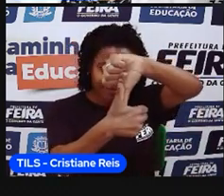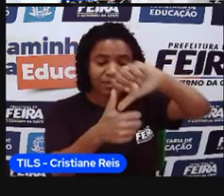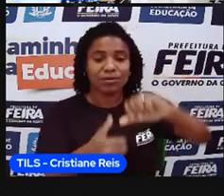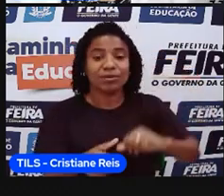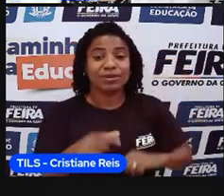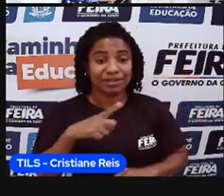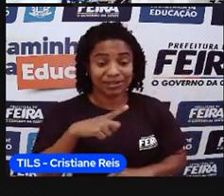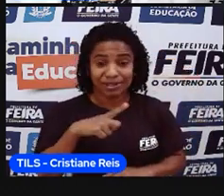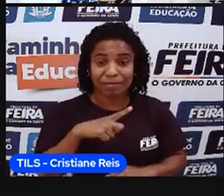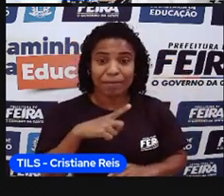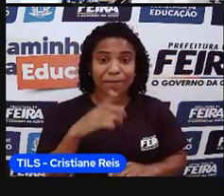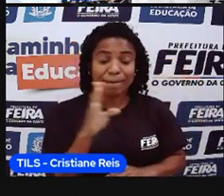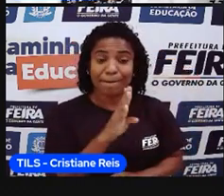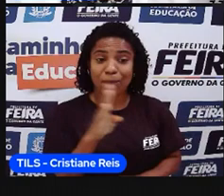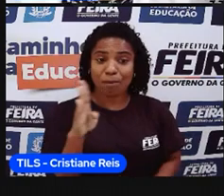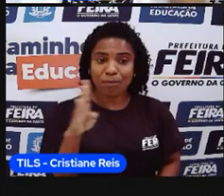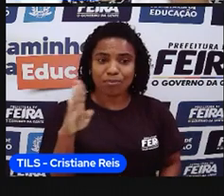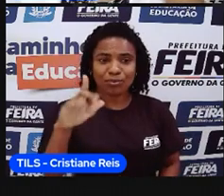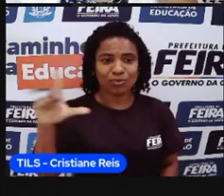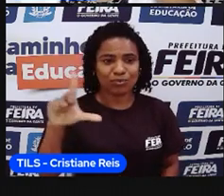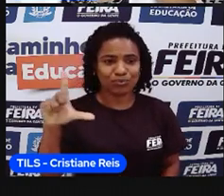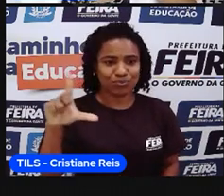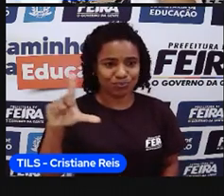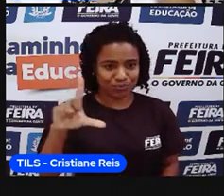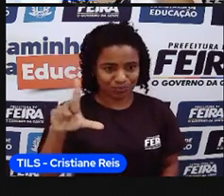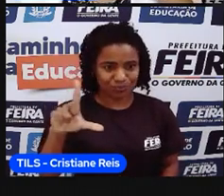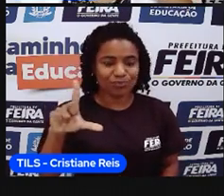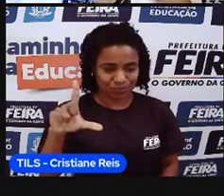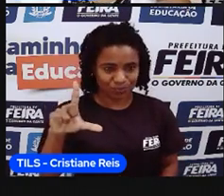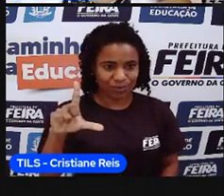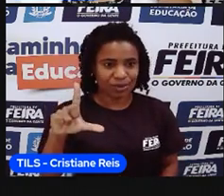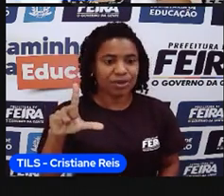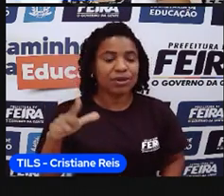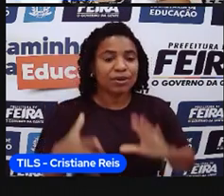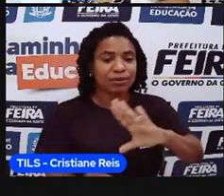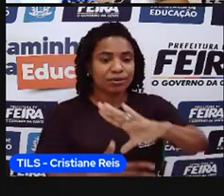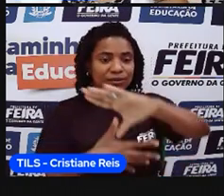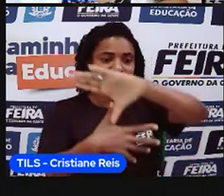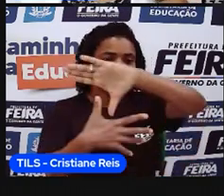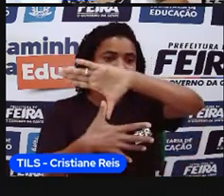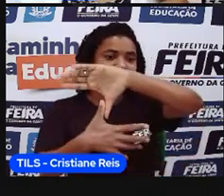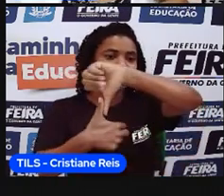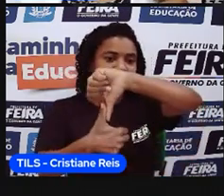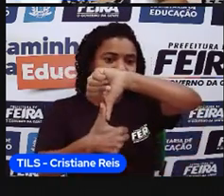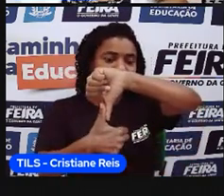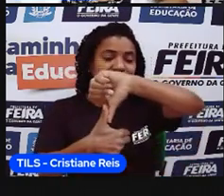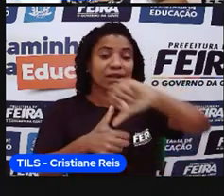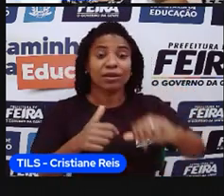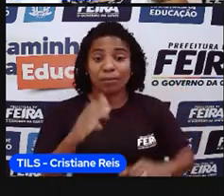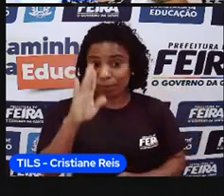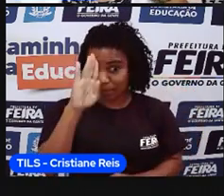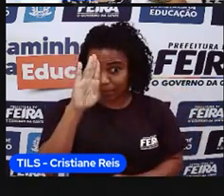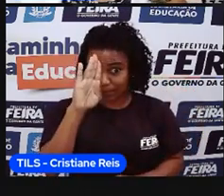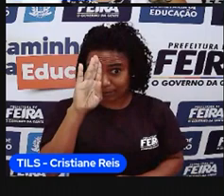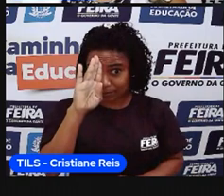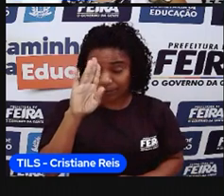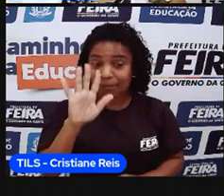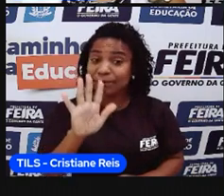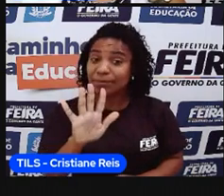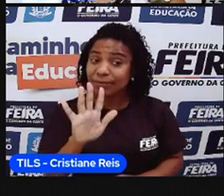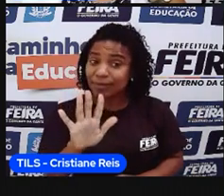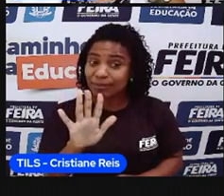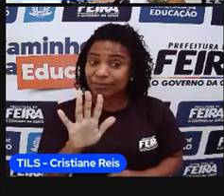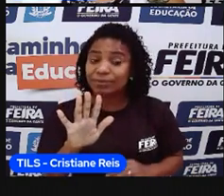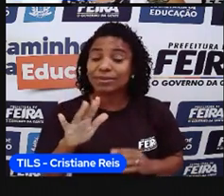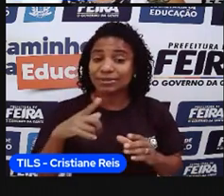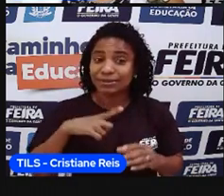mais aqui, ó, do lado leste, né, da América, então, gente, do continente da América do Sul. Então, a gente tem essa porção